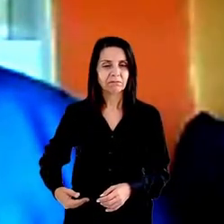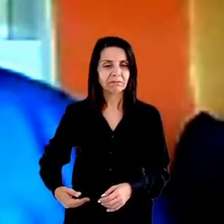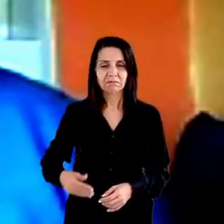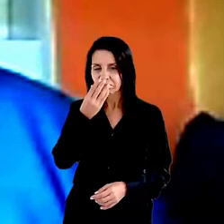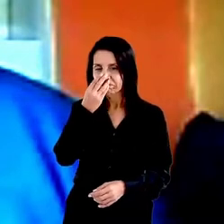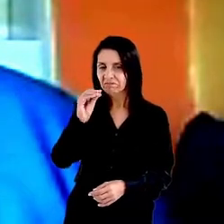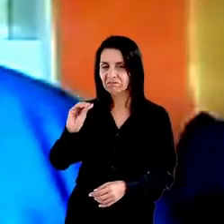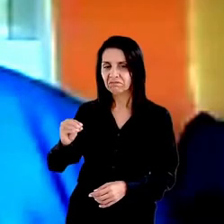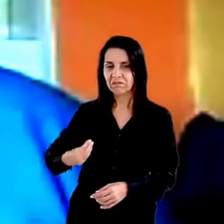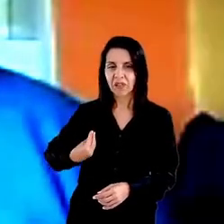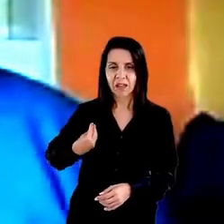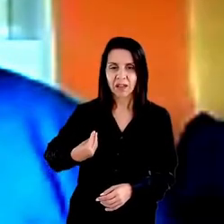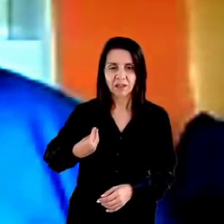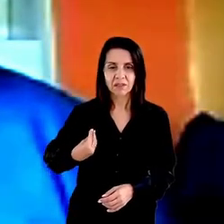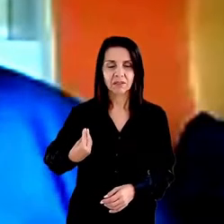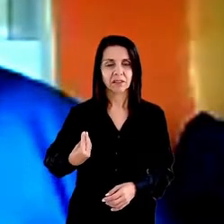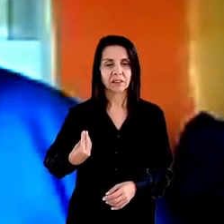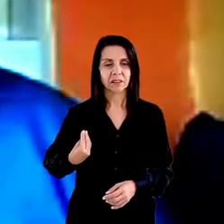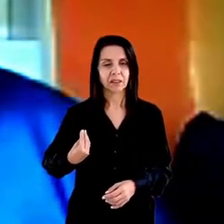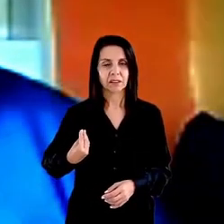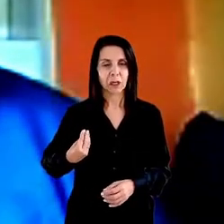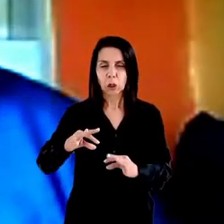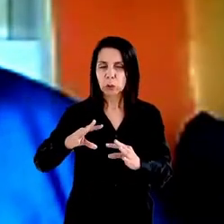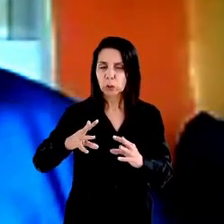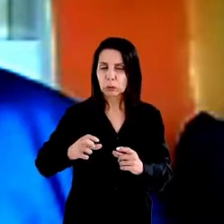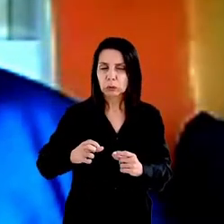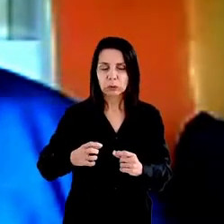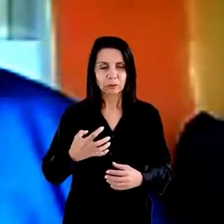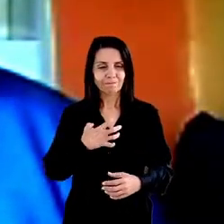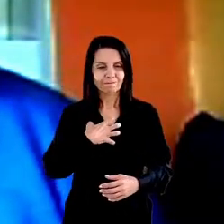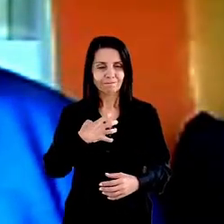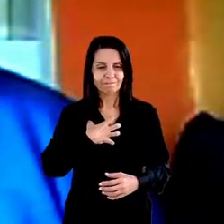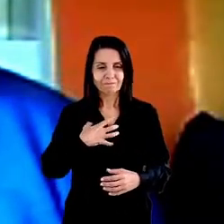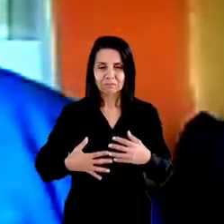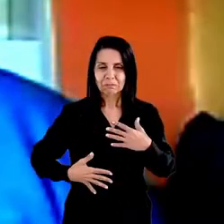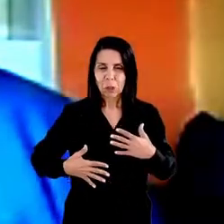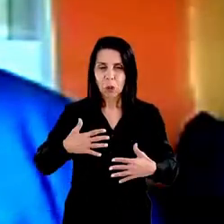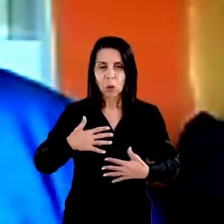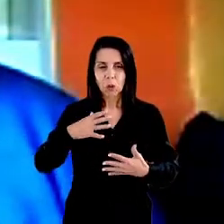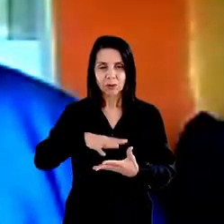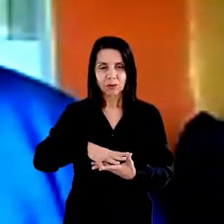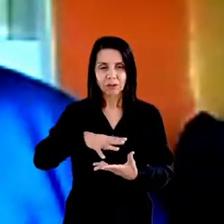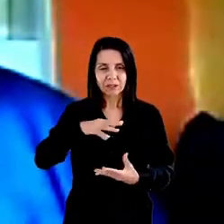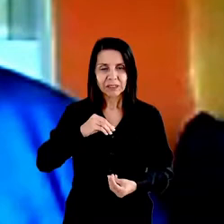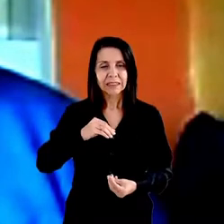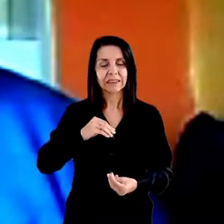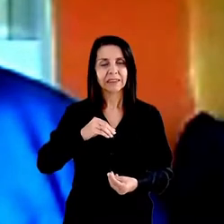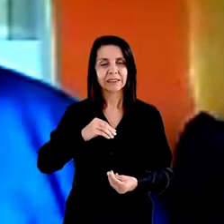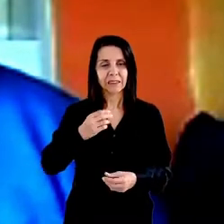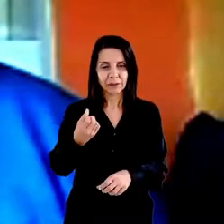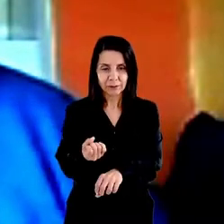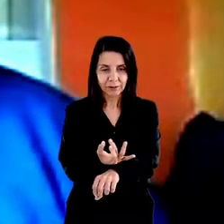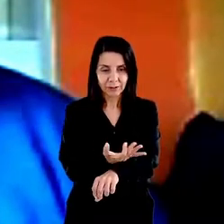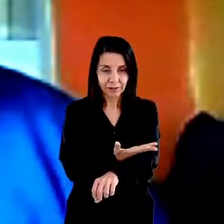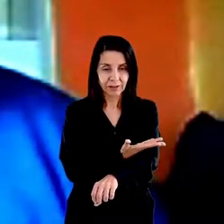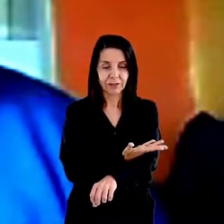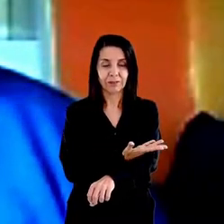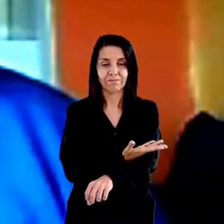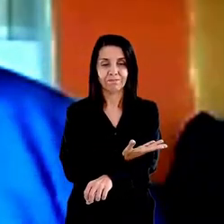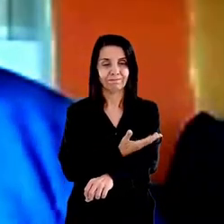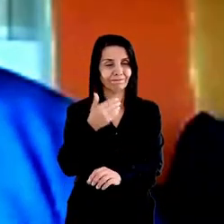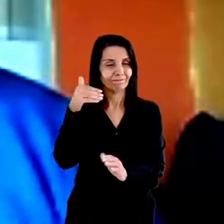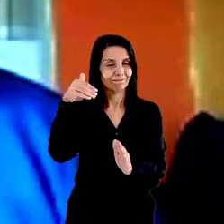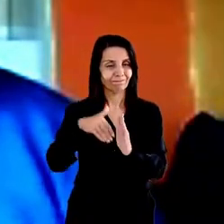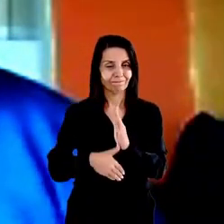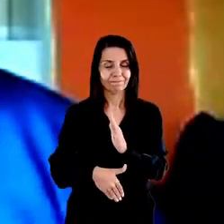afetam a pele, os sentidos e a alma das pessoas, ferindo-as física e emocionalmente, é algo que